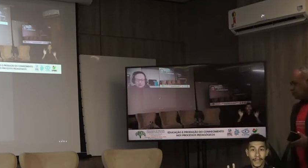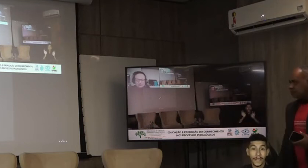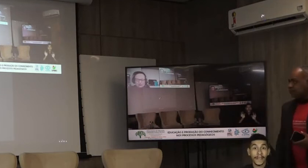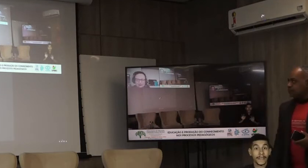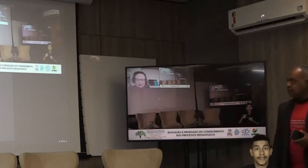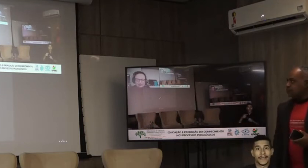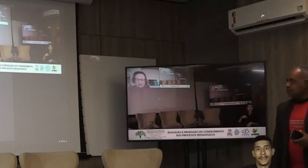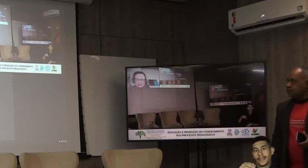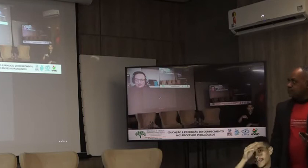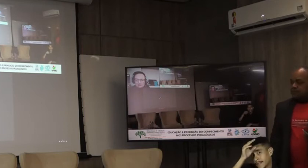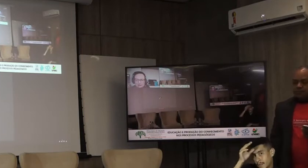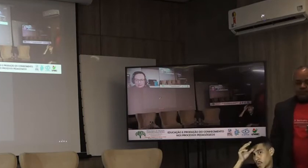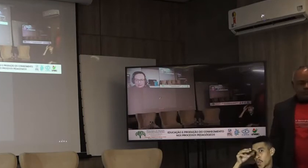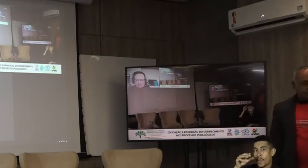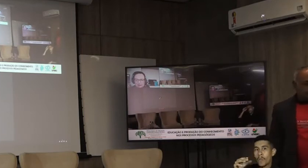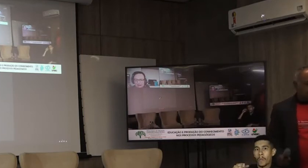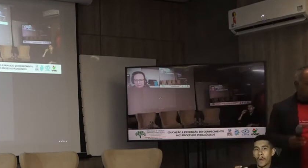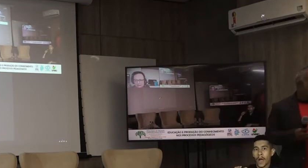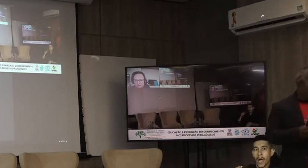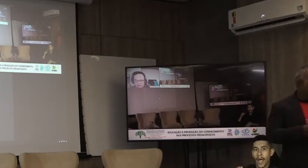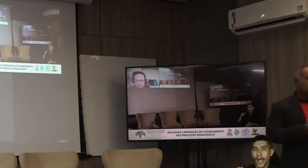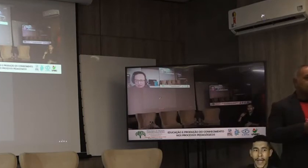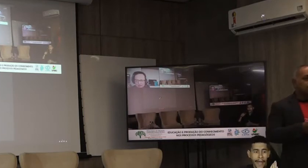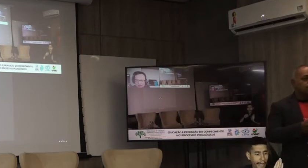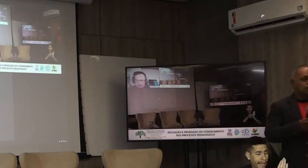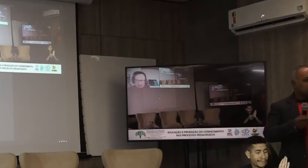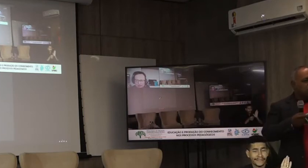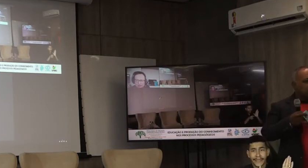tenha Assim Relatos Tristes